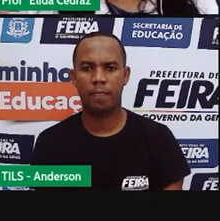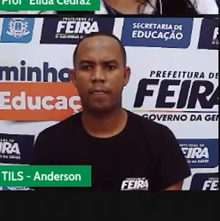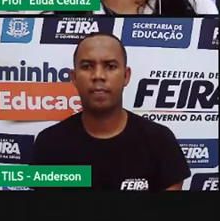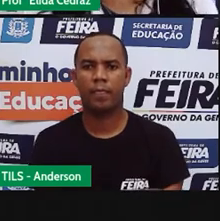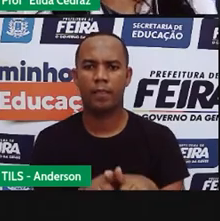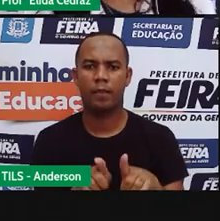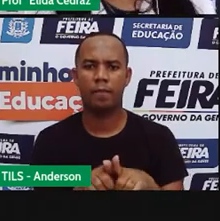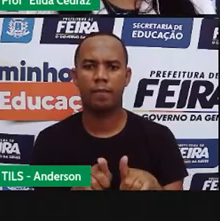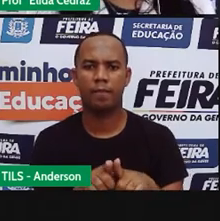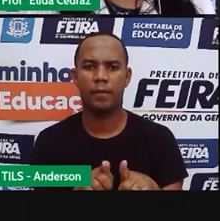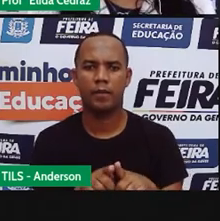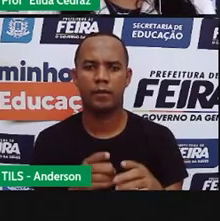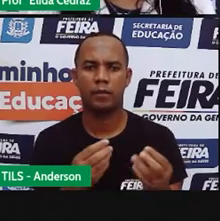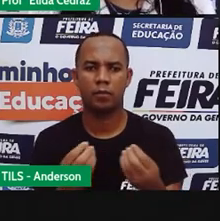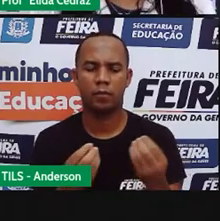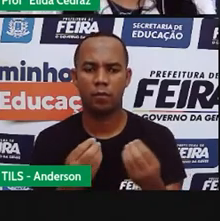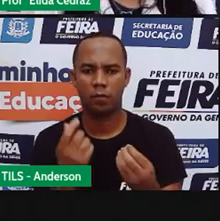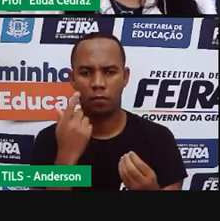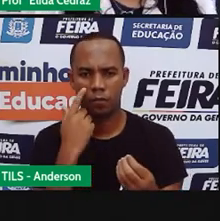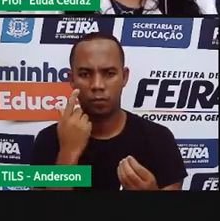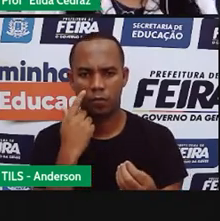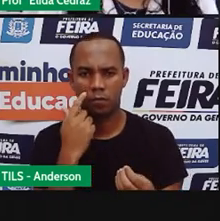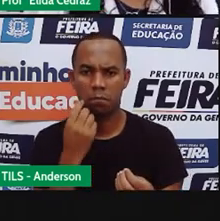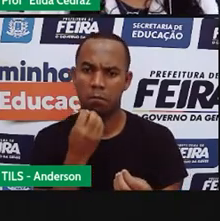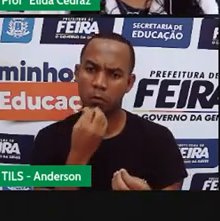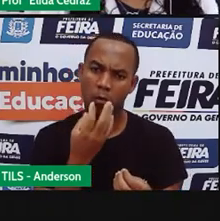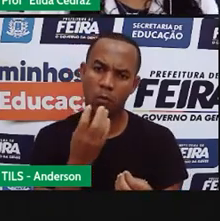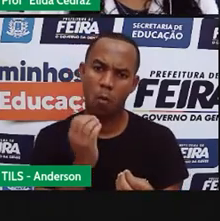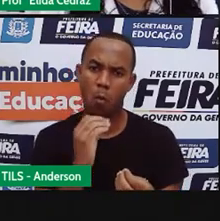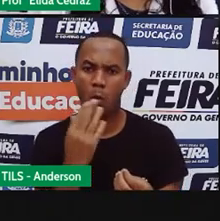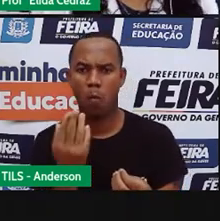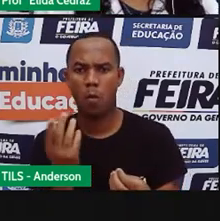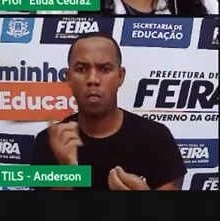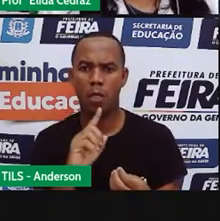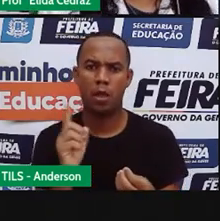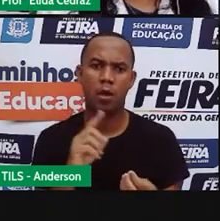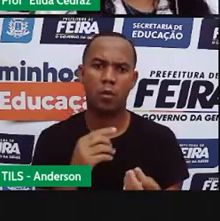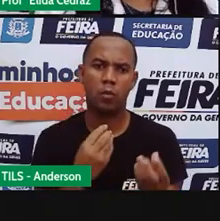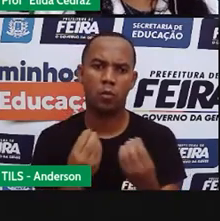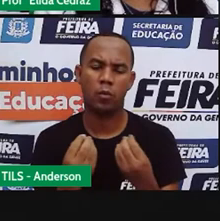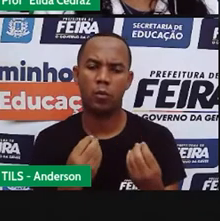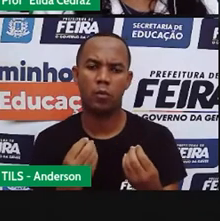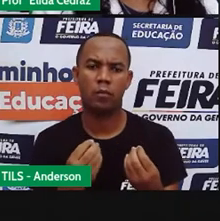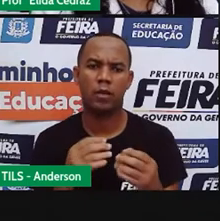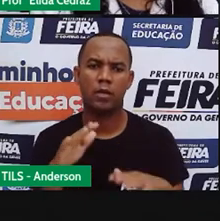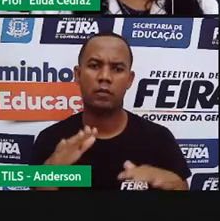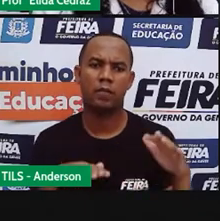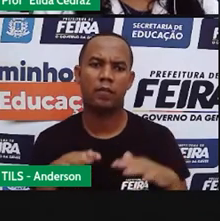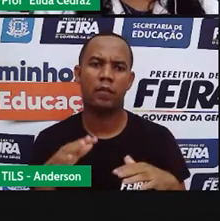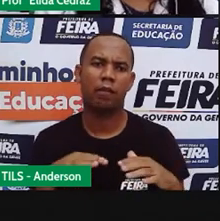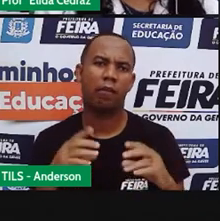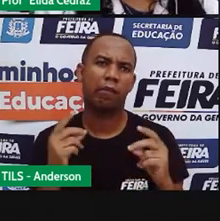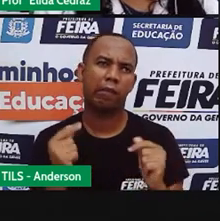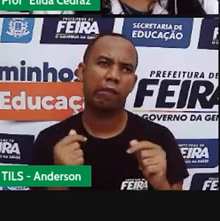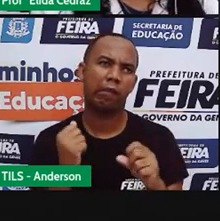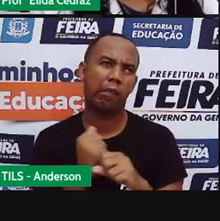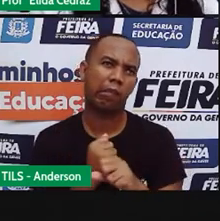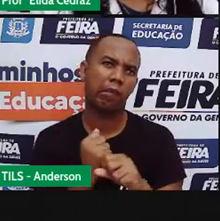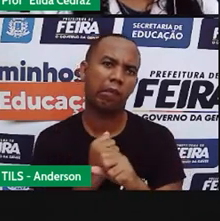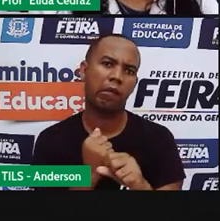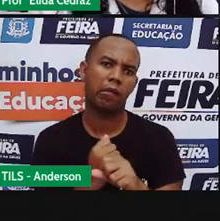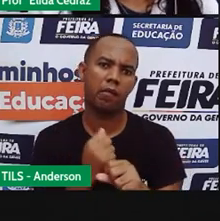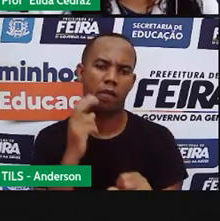nós temos vantagem de ver voltado as vantagens é a durabilidade como você viu